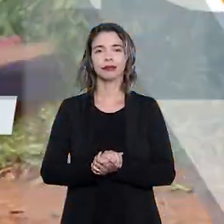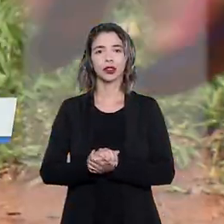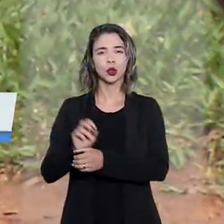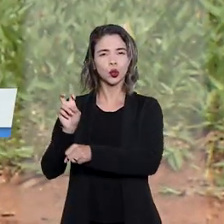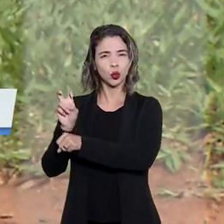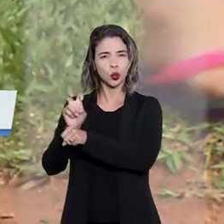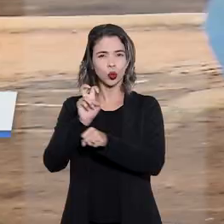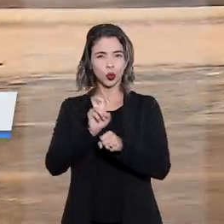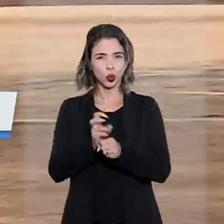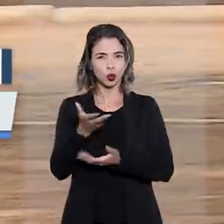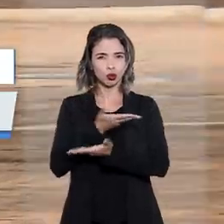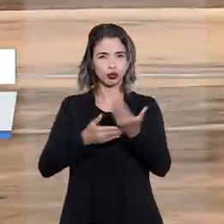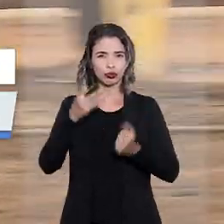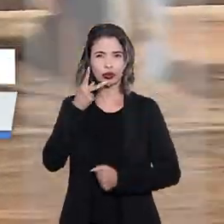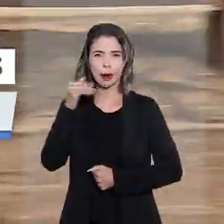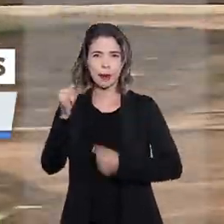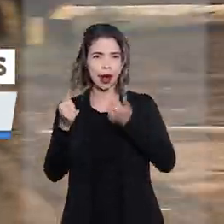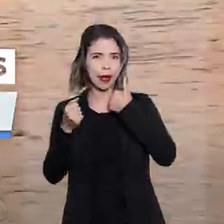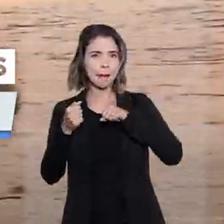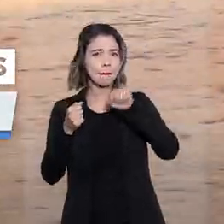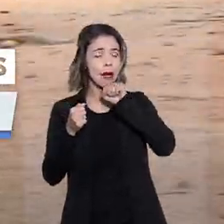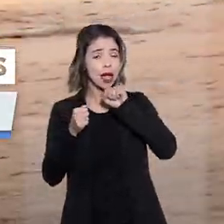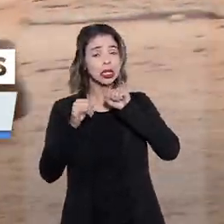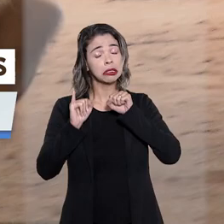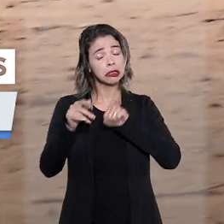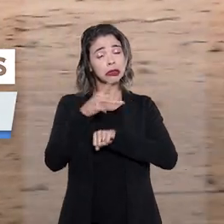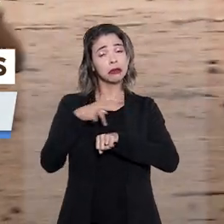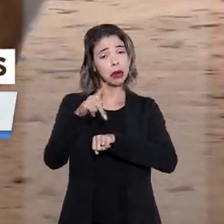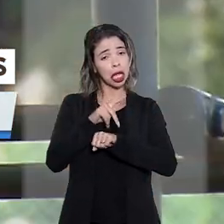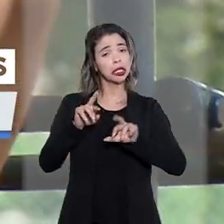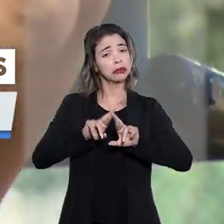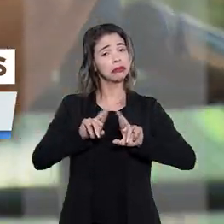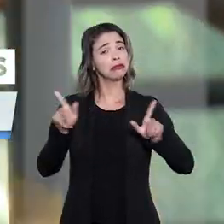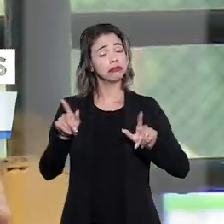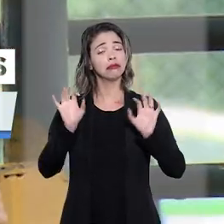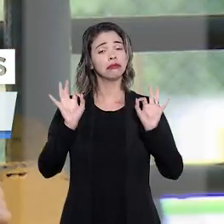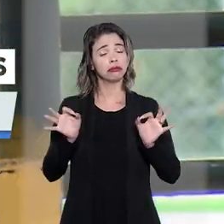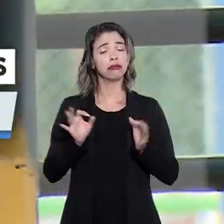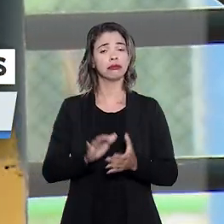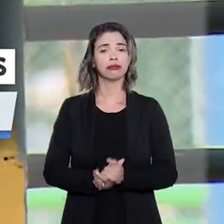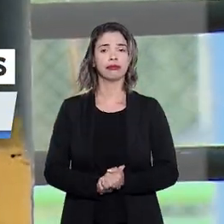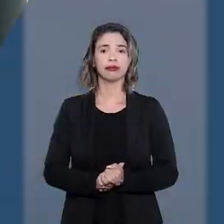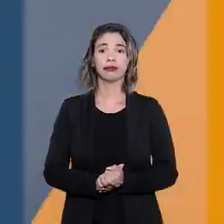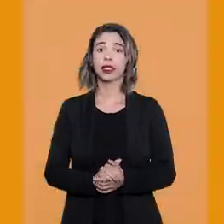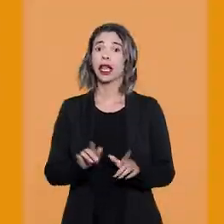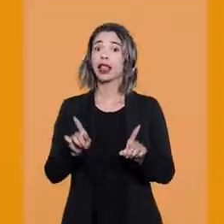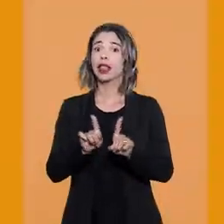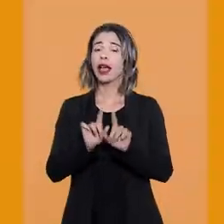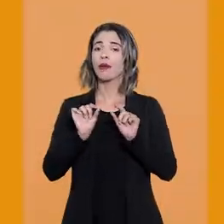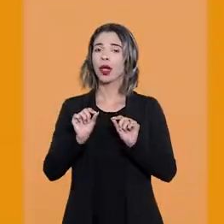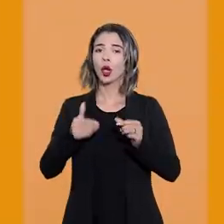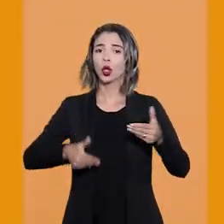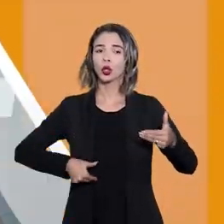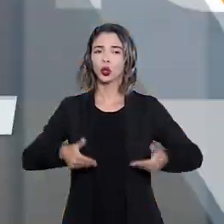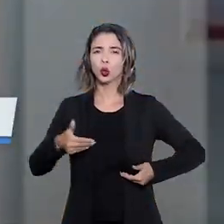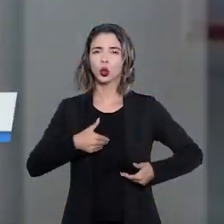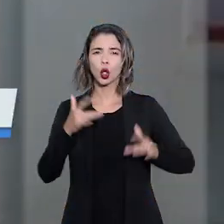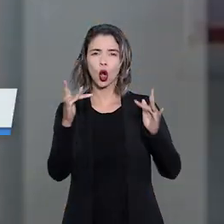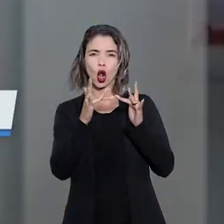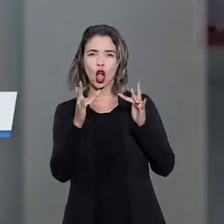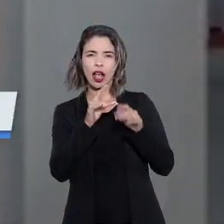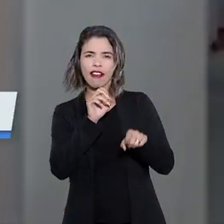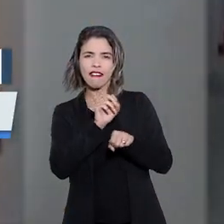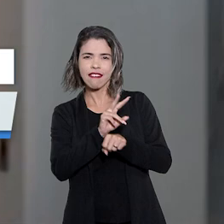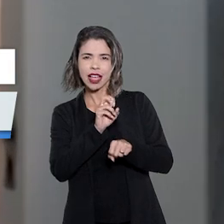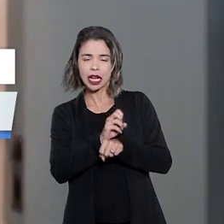Guarda compartilhada pode valer mesmo com pai e mãe em países diferentes. E mais, servidor exposto